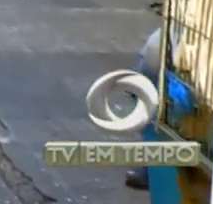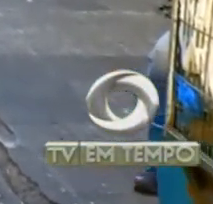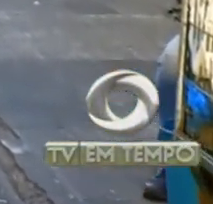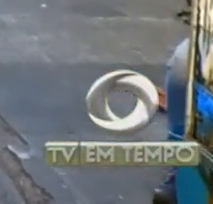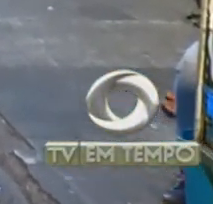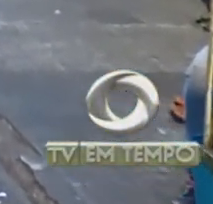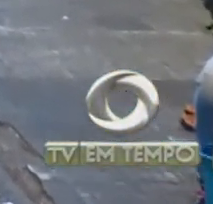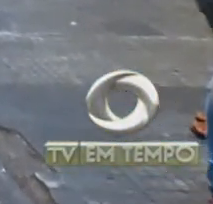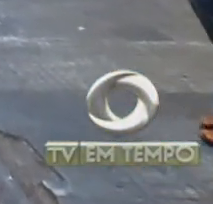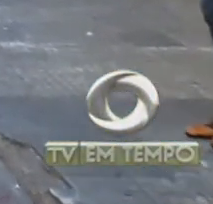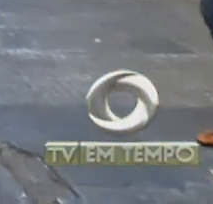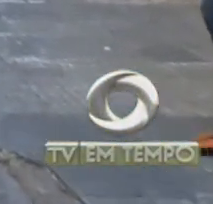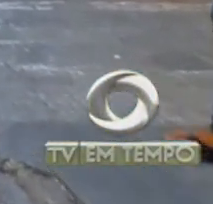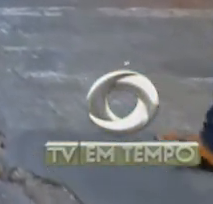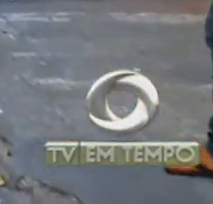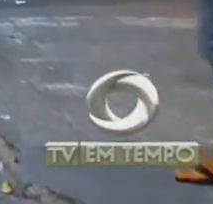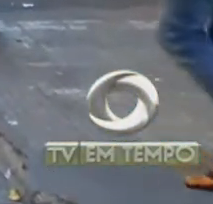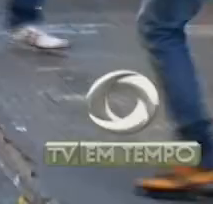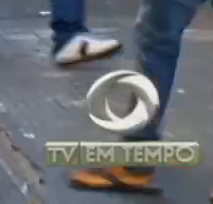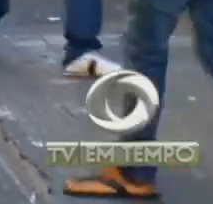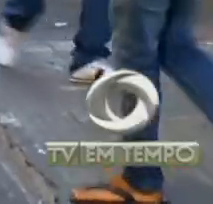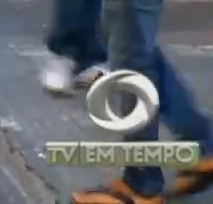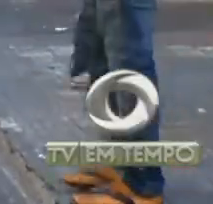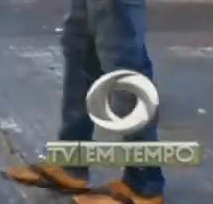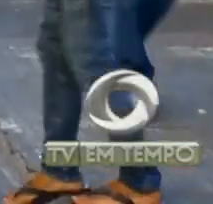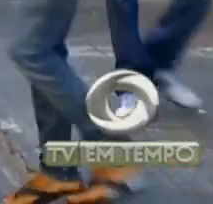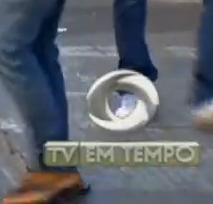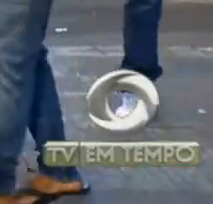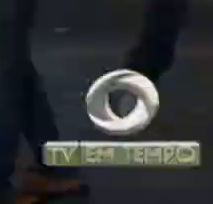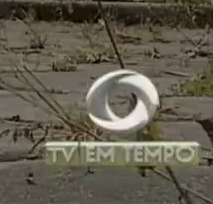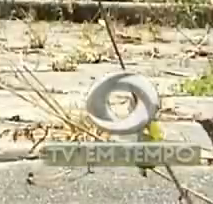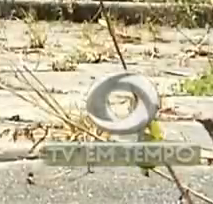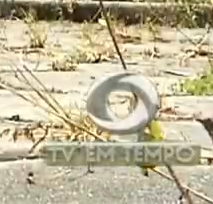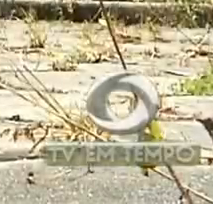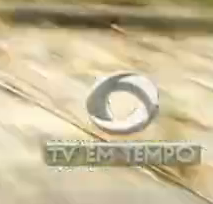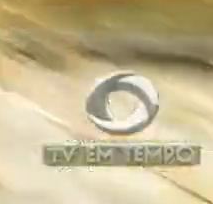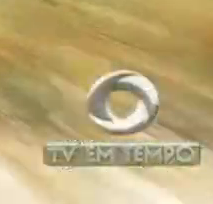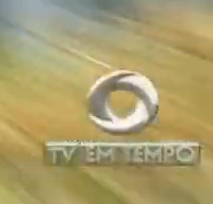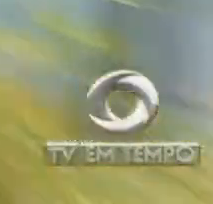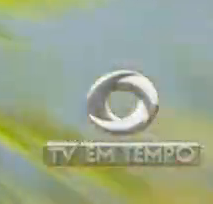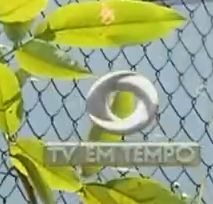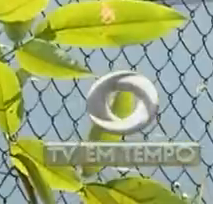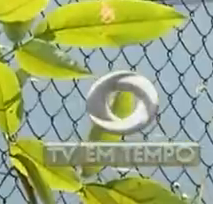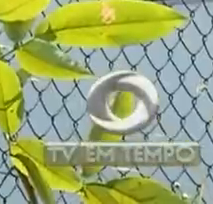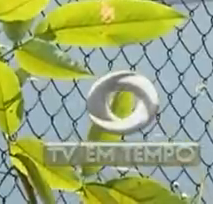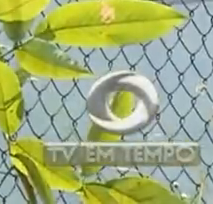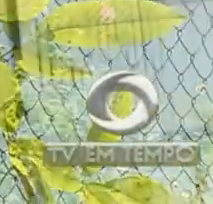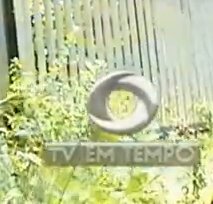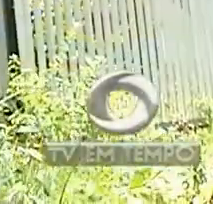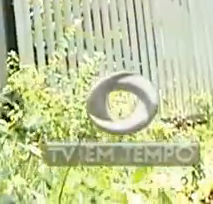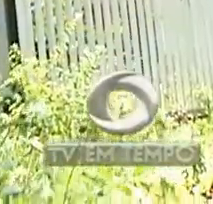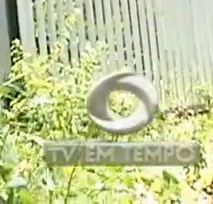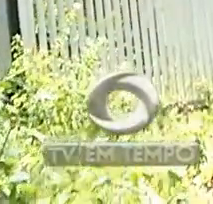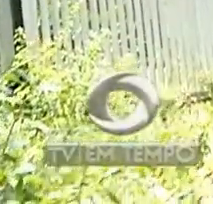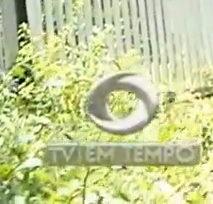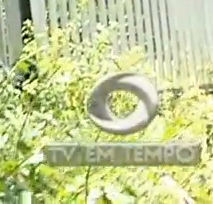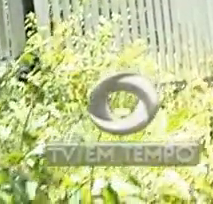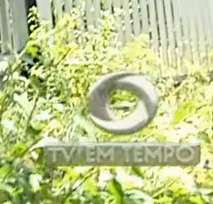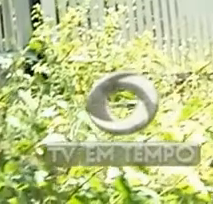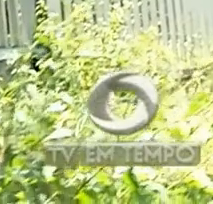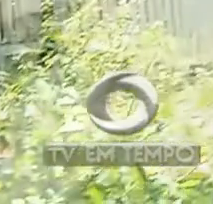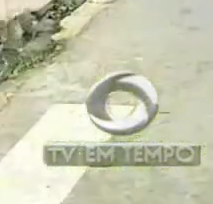sofrem com uma economia cada vez mais estável. 5.374 empresas